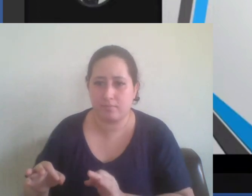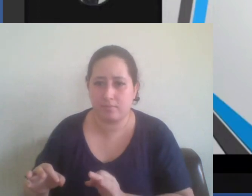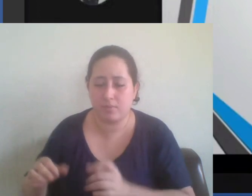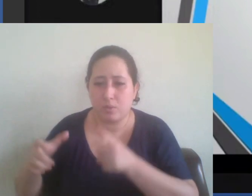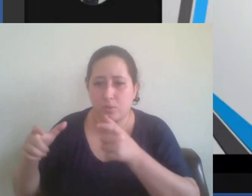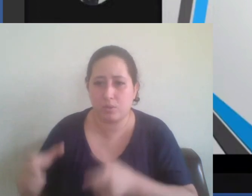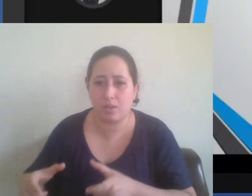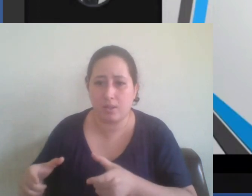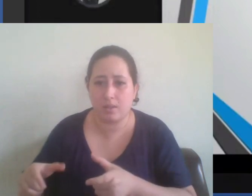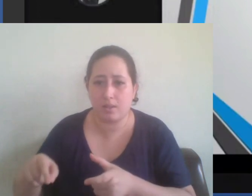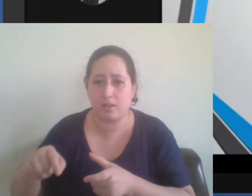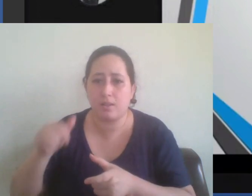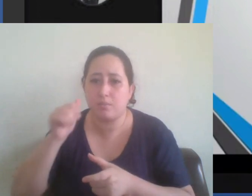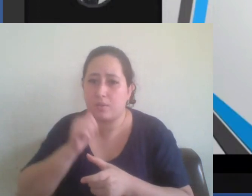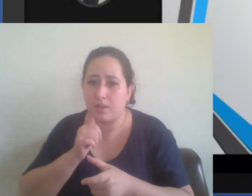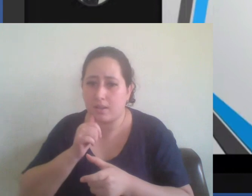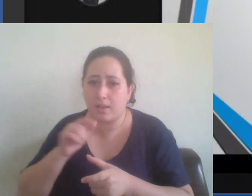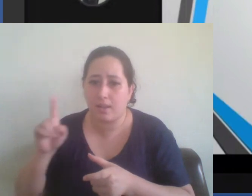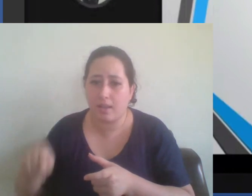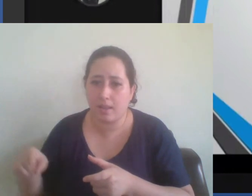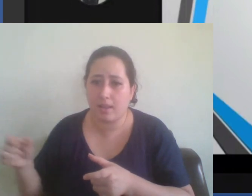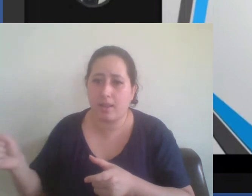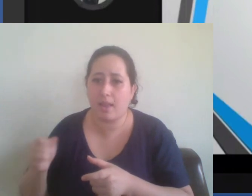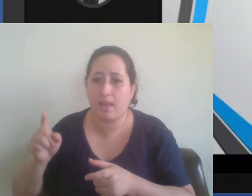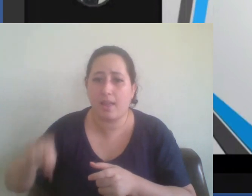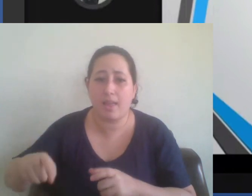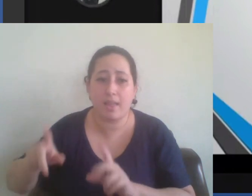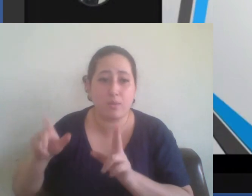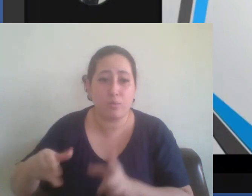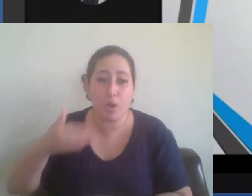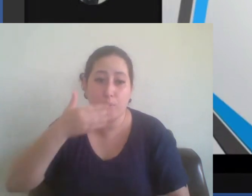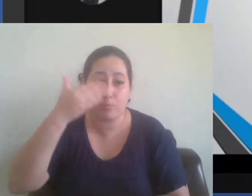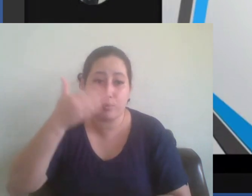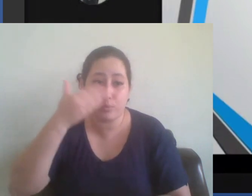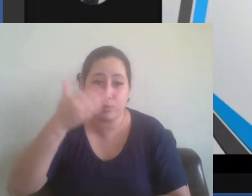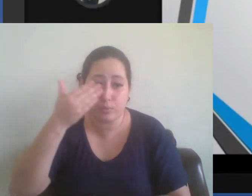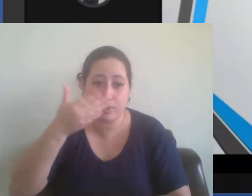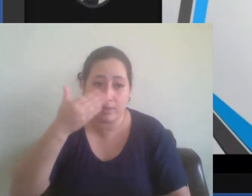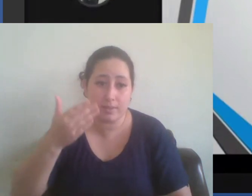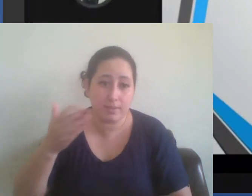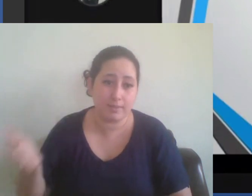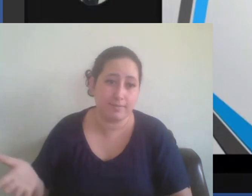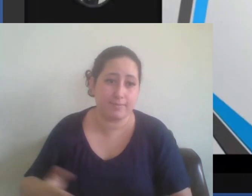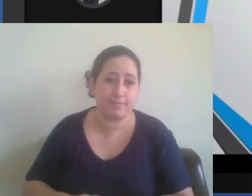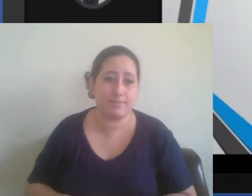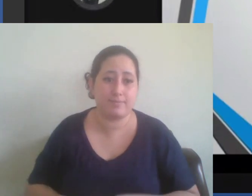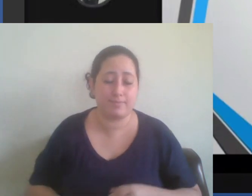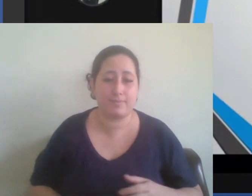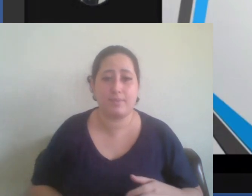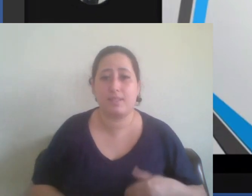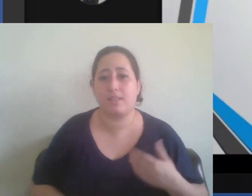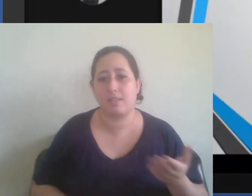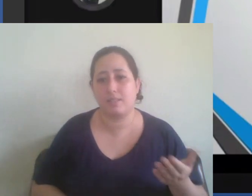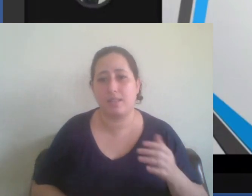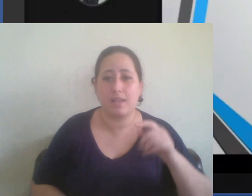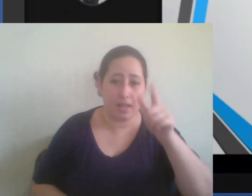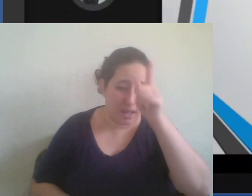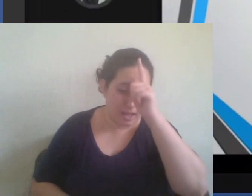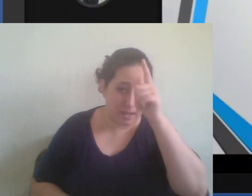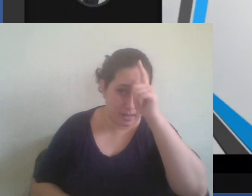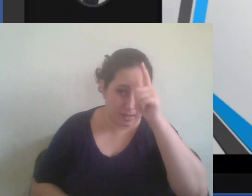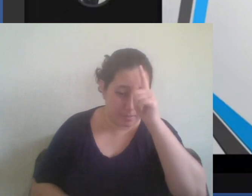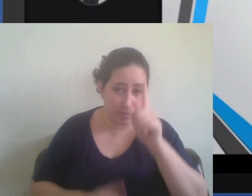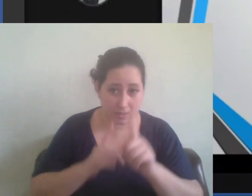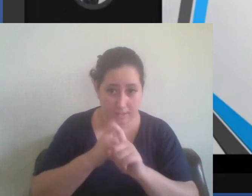onde elas serviam de prostitutas aos soldados nazistas alemães e